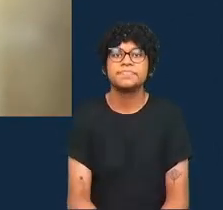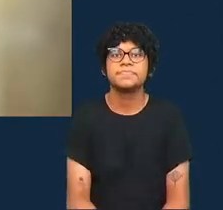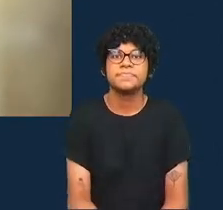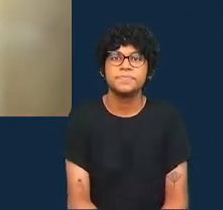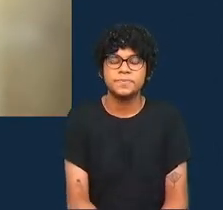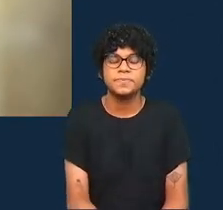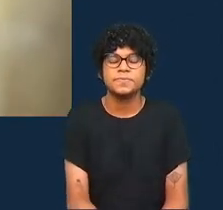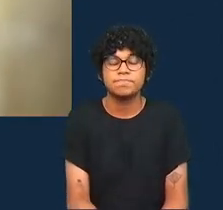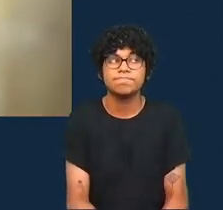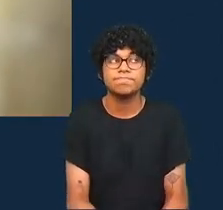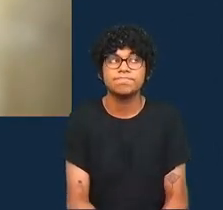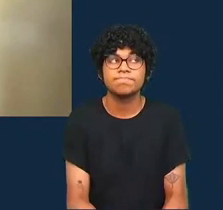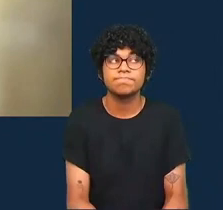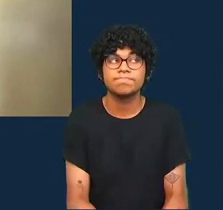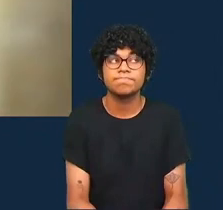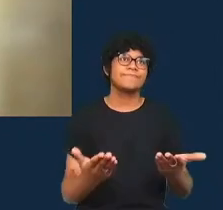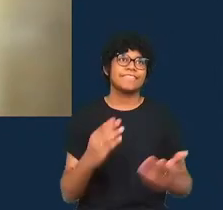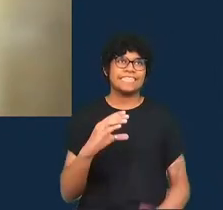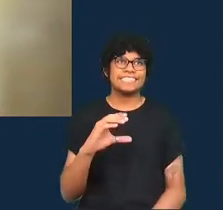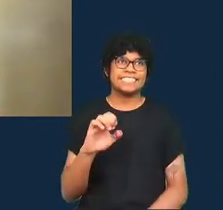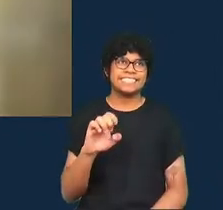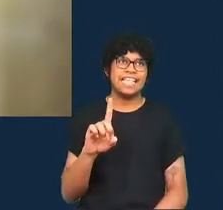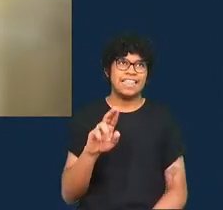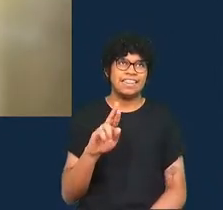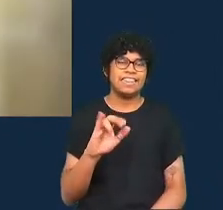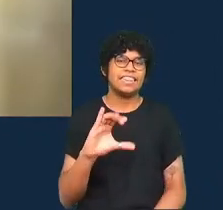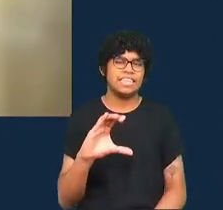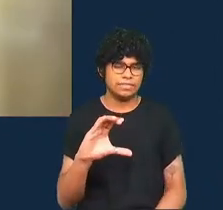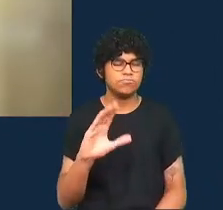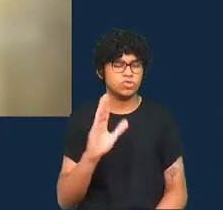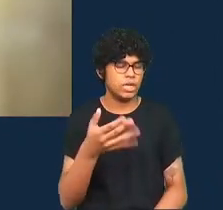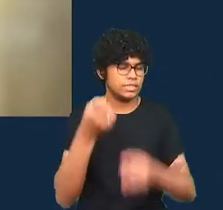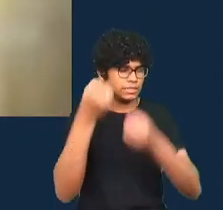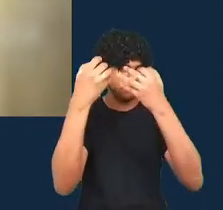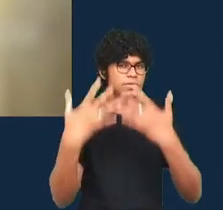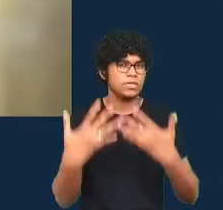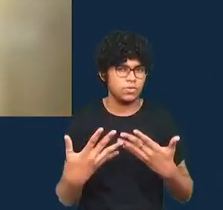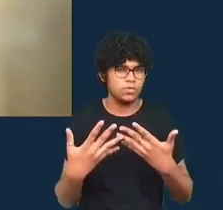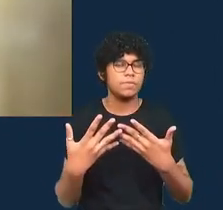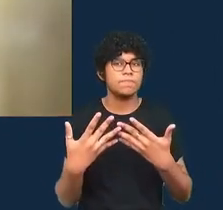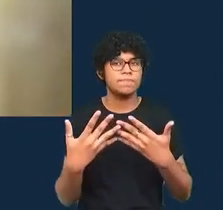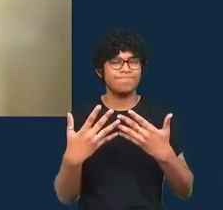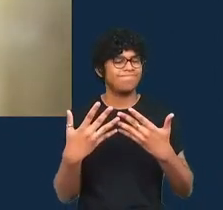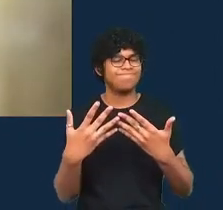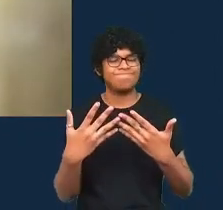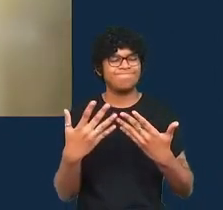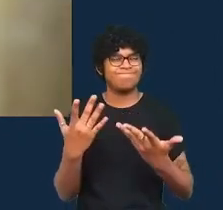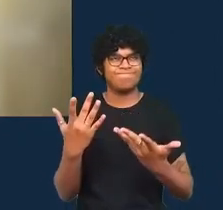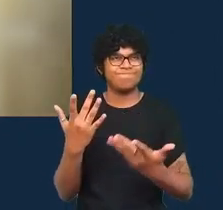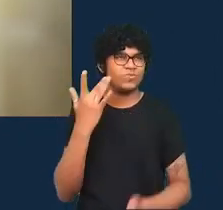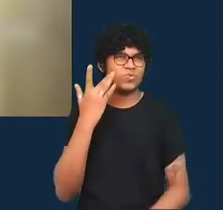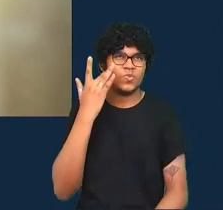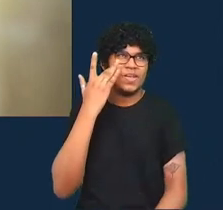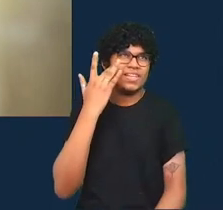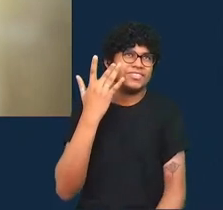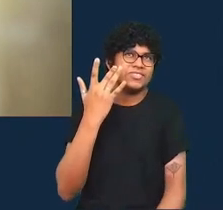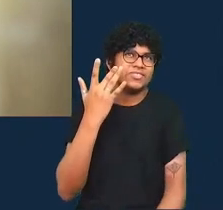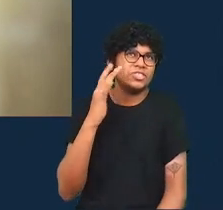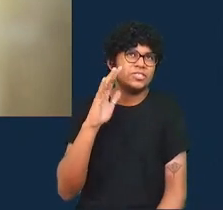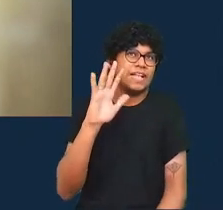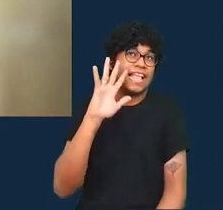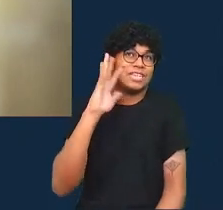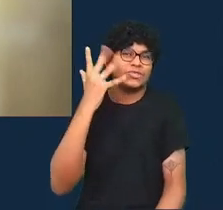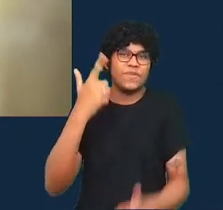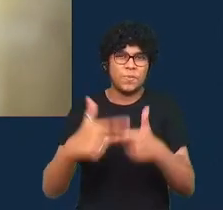bom como o Cedric disse eu não acho que a gente tenha uma solução para isso ainda mas eu